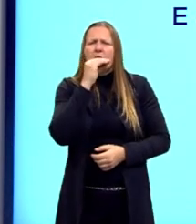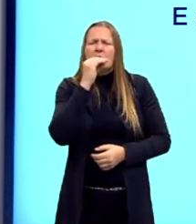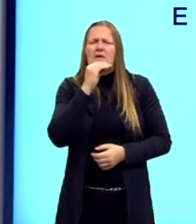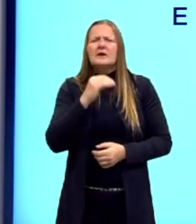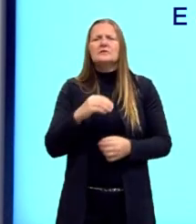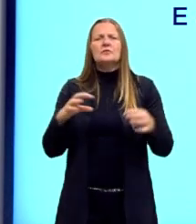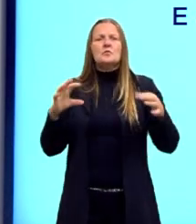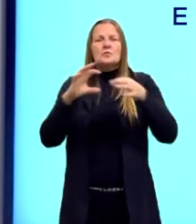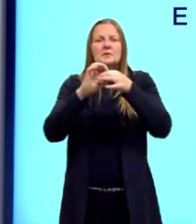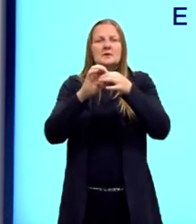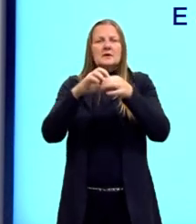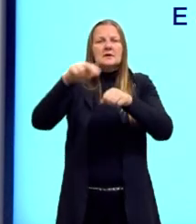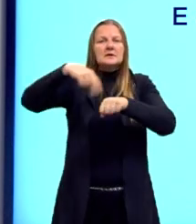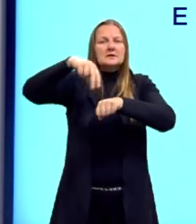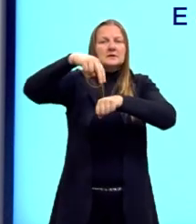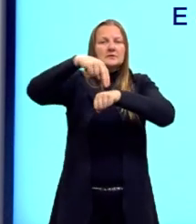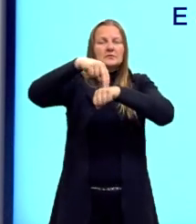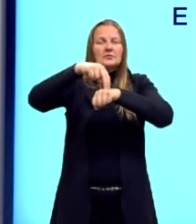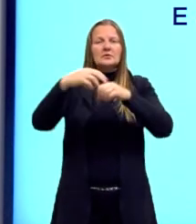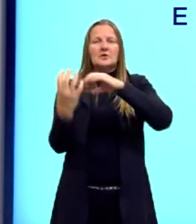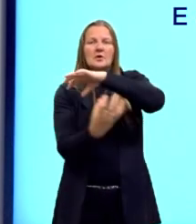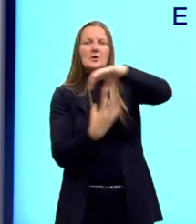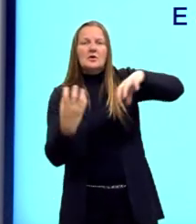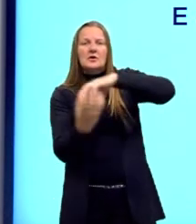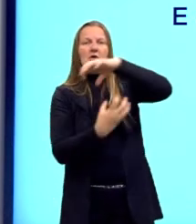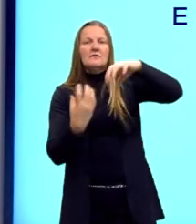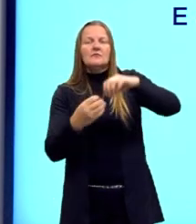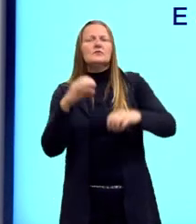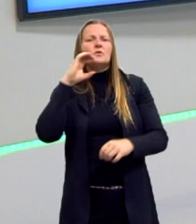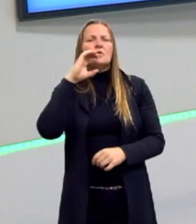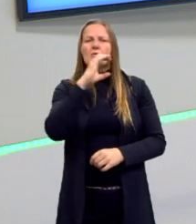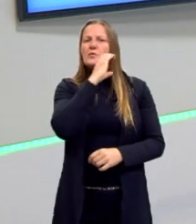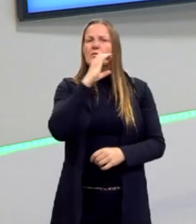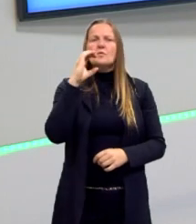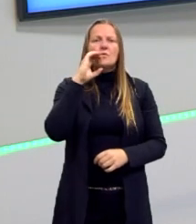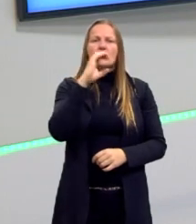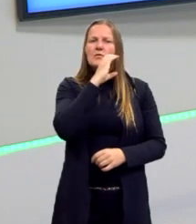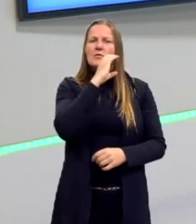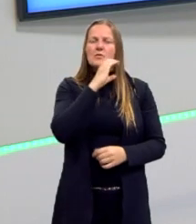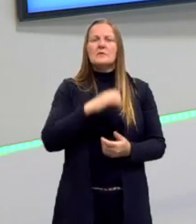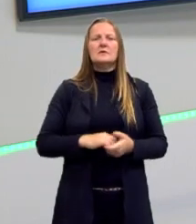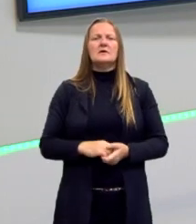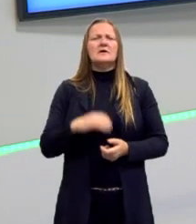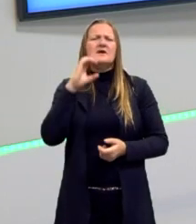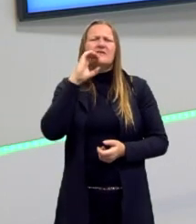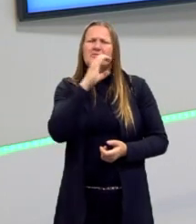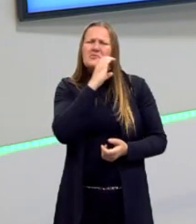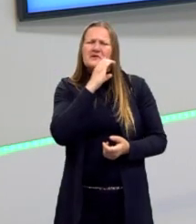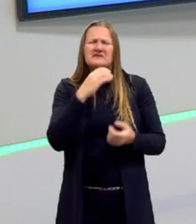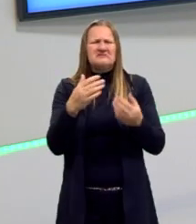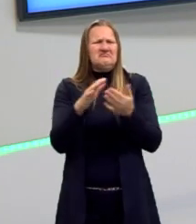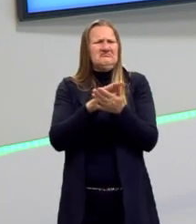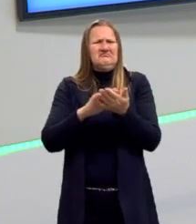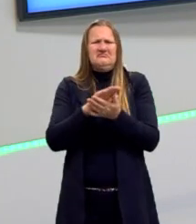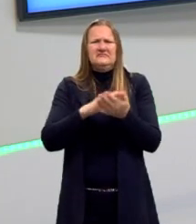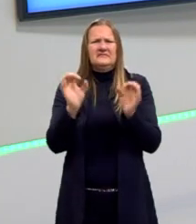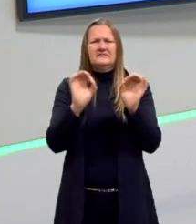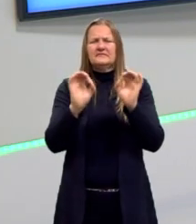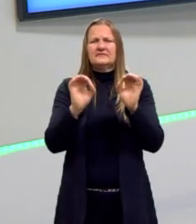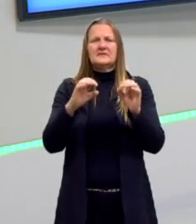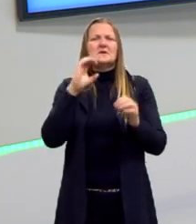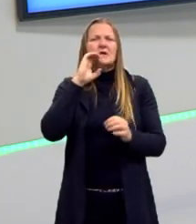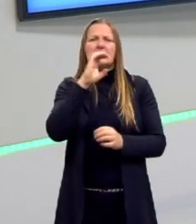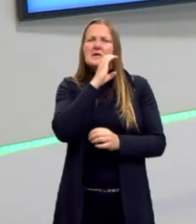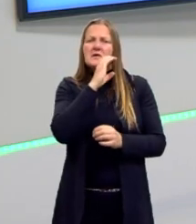Nações e a Revolução Cubana, né. A nossa opção que está incorreta aqui é a Revolução Cubana, porque ela também